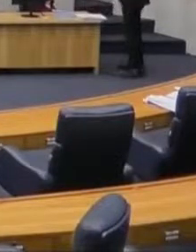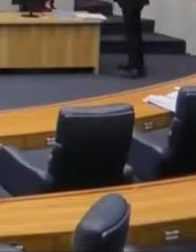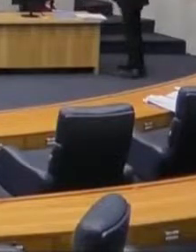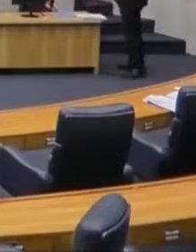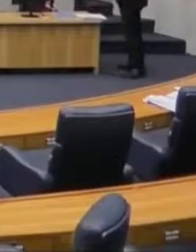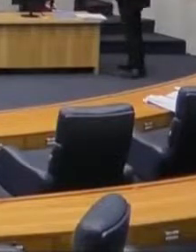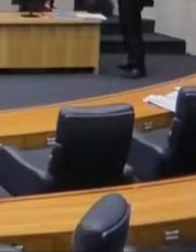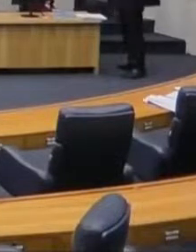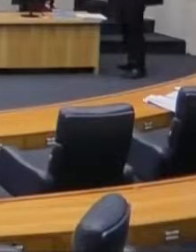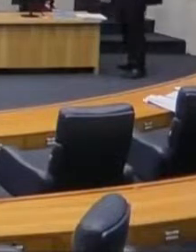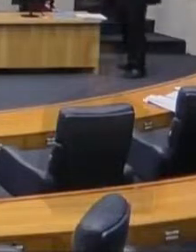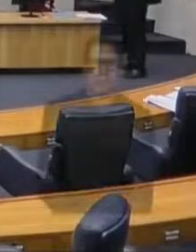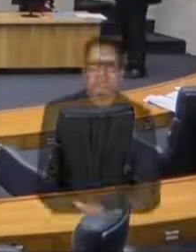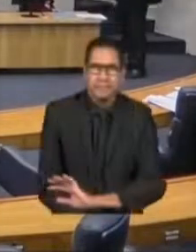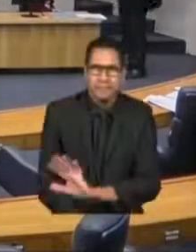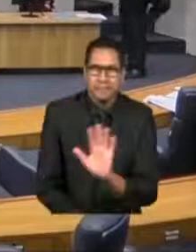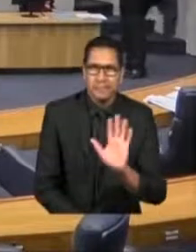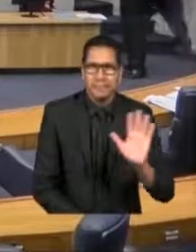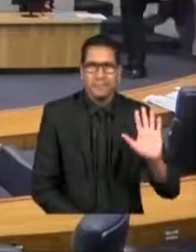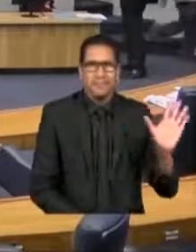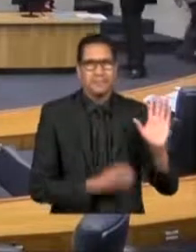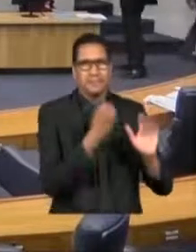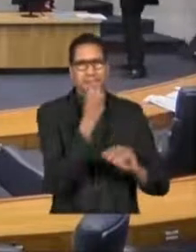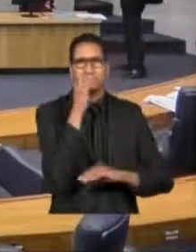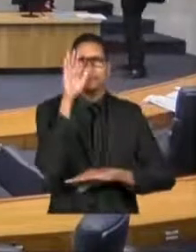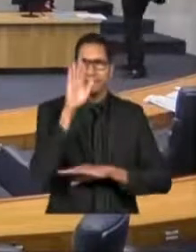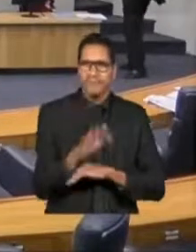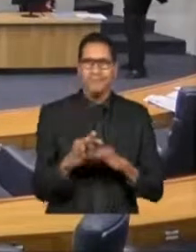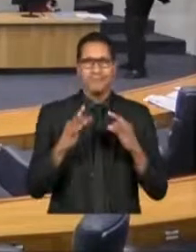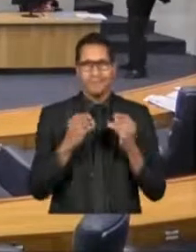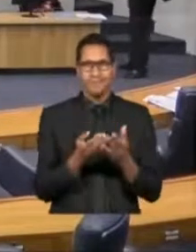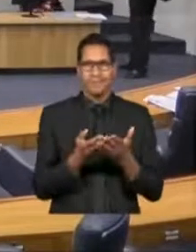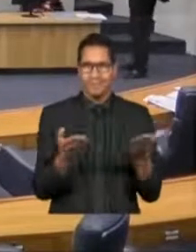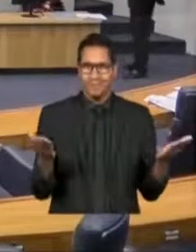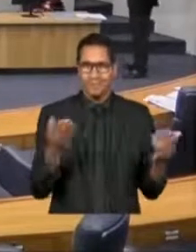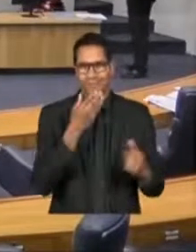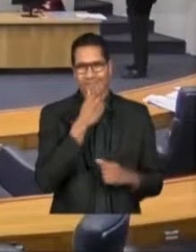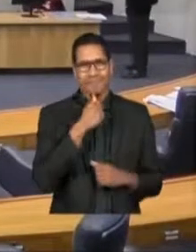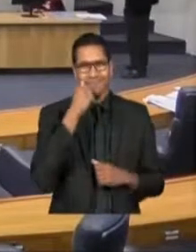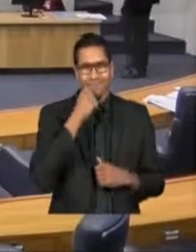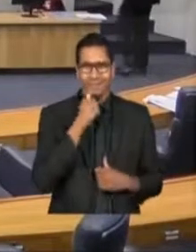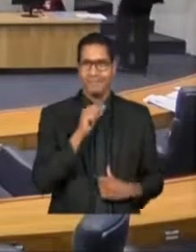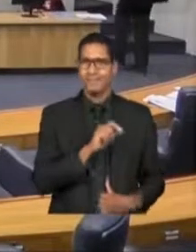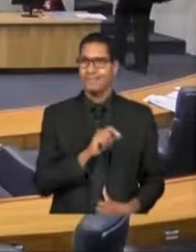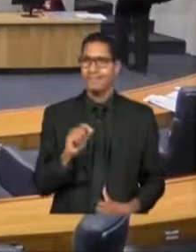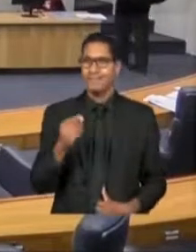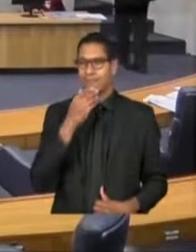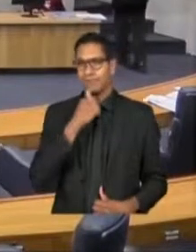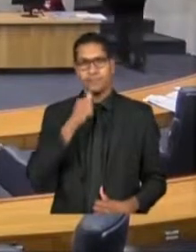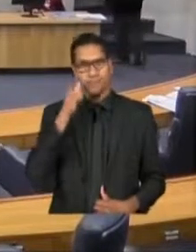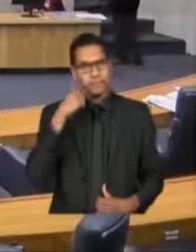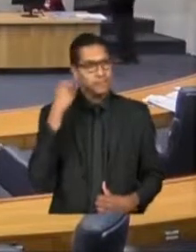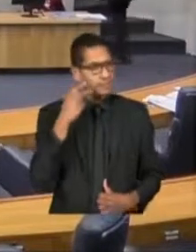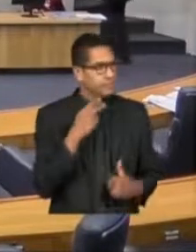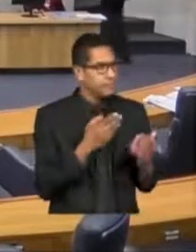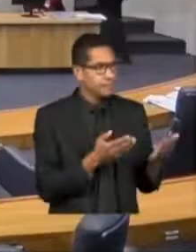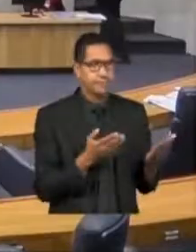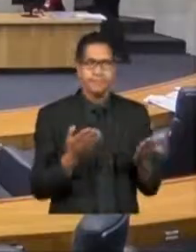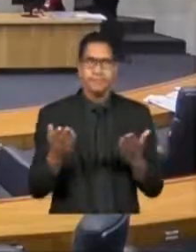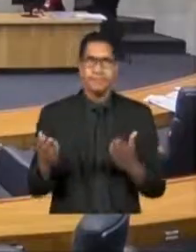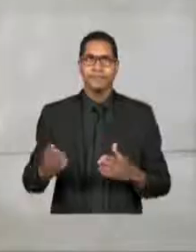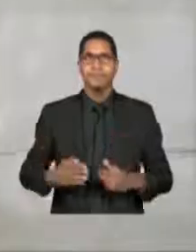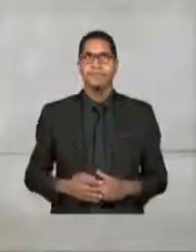Boa tarde a todos e a todas, senhores vereadores, senhoras vereadoras,